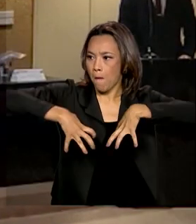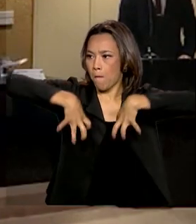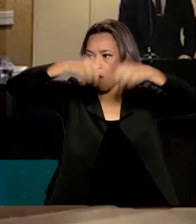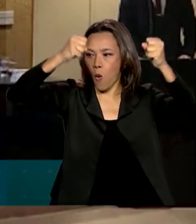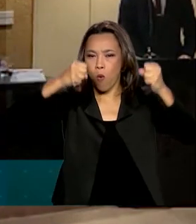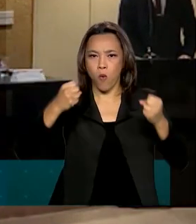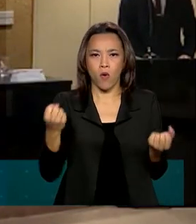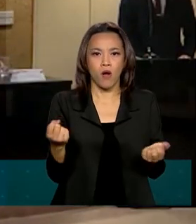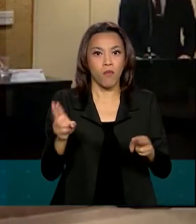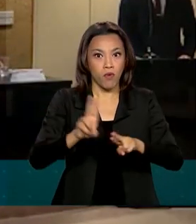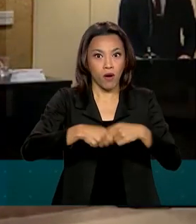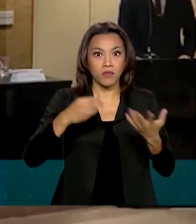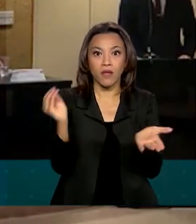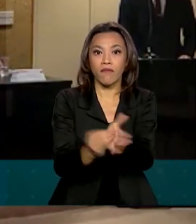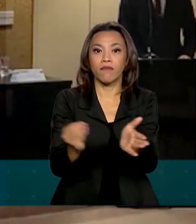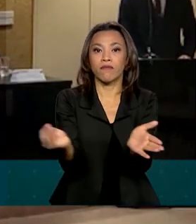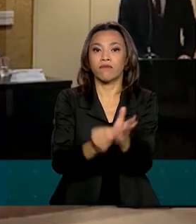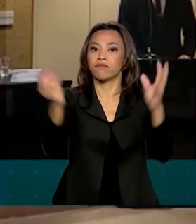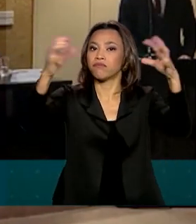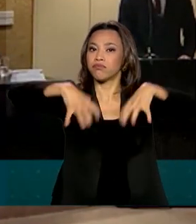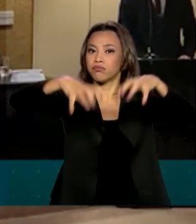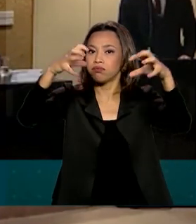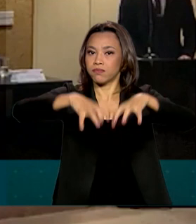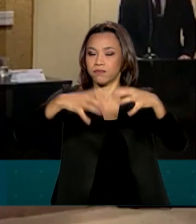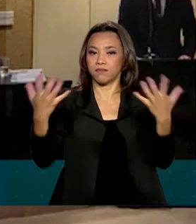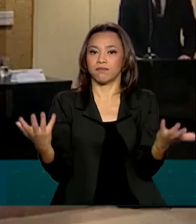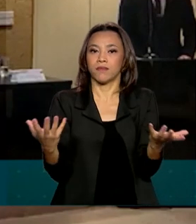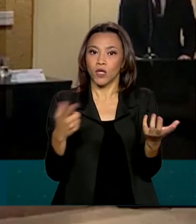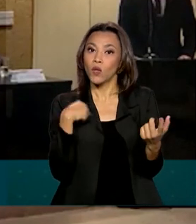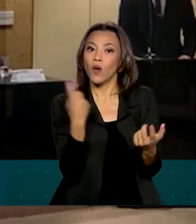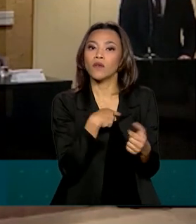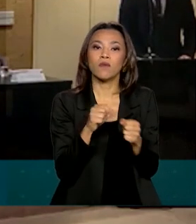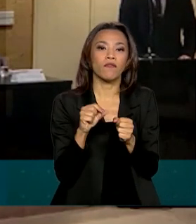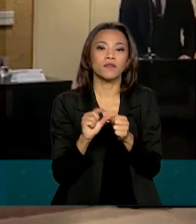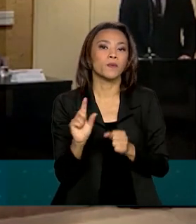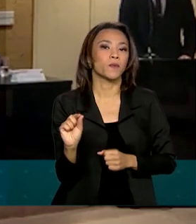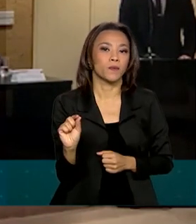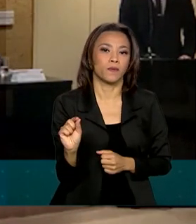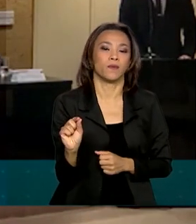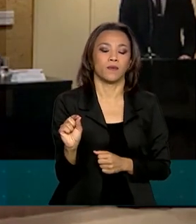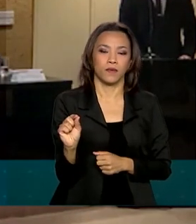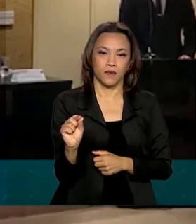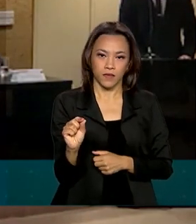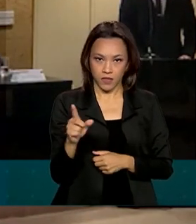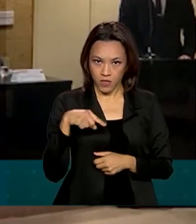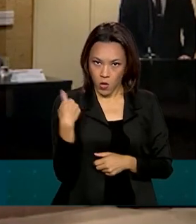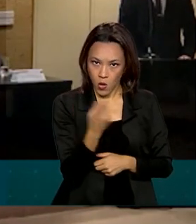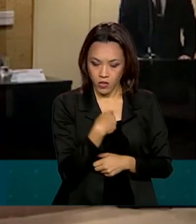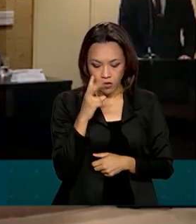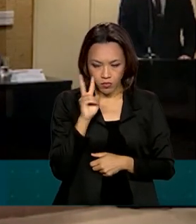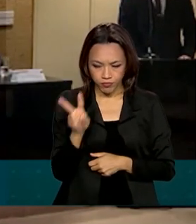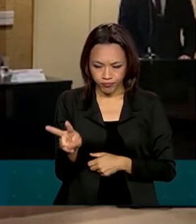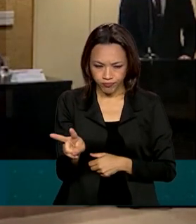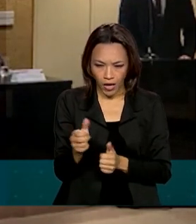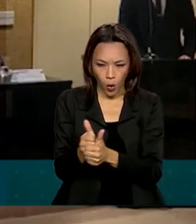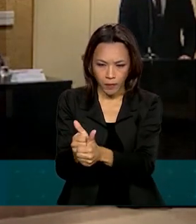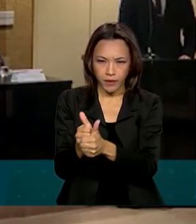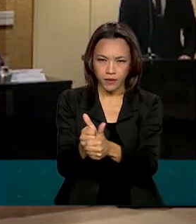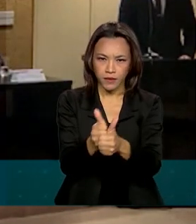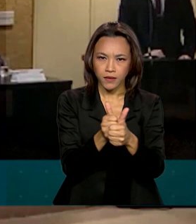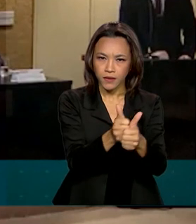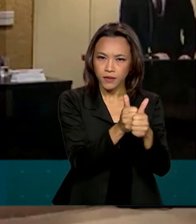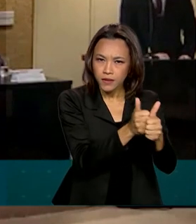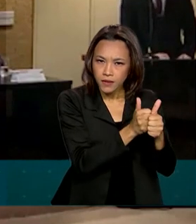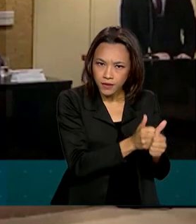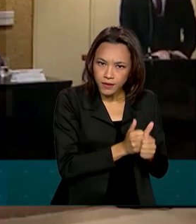por conta dessa situação hídrica. O que nós estamos fazendo é acompanhando o